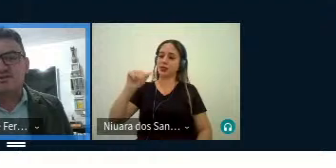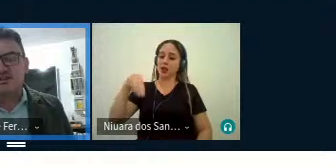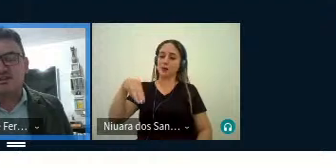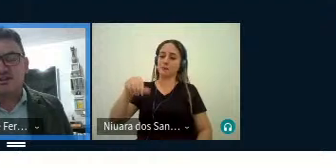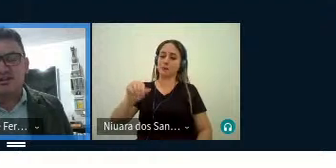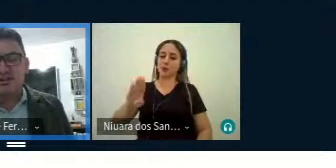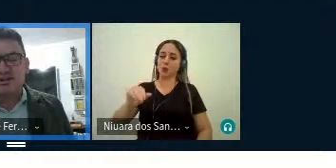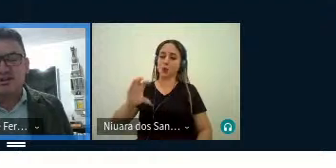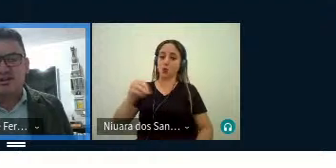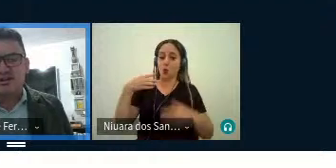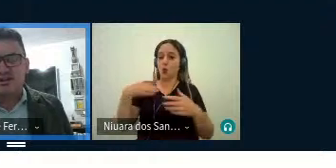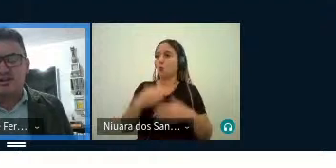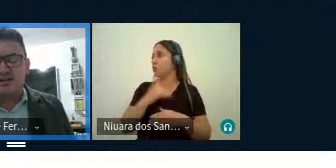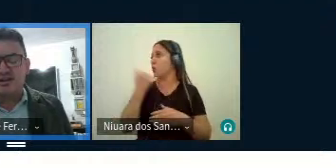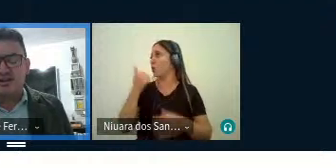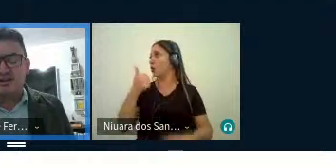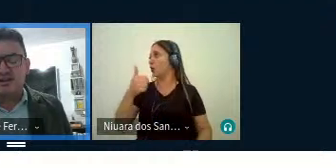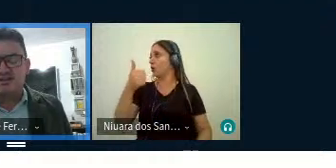78, né?